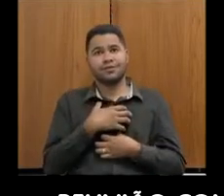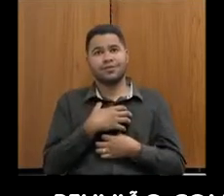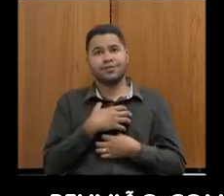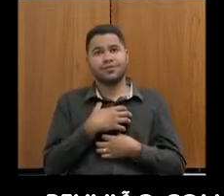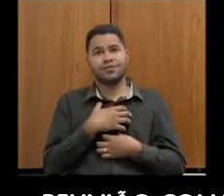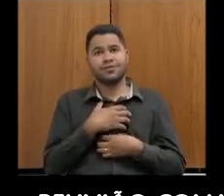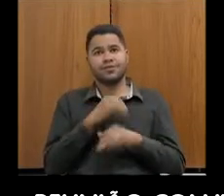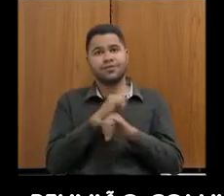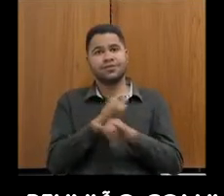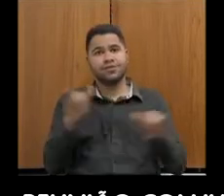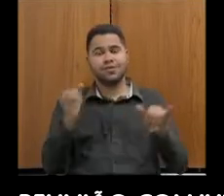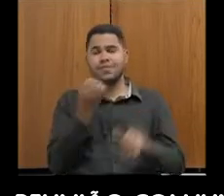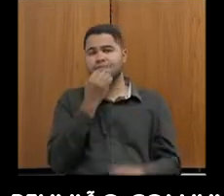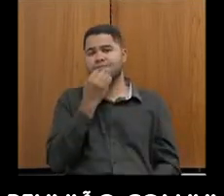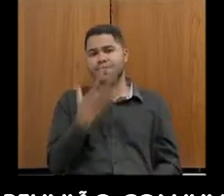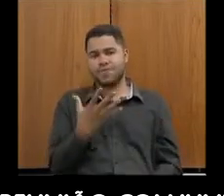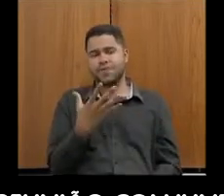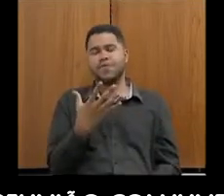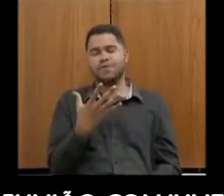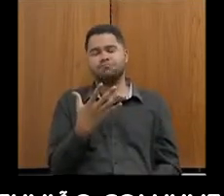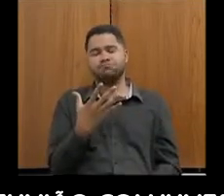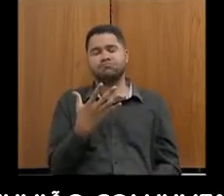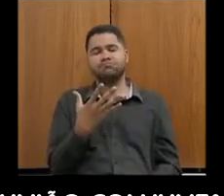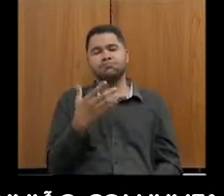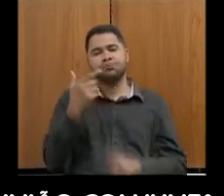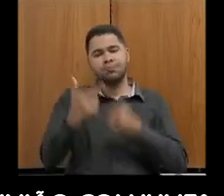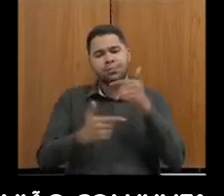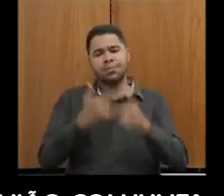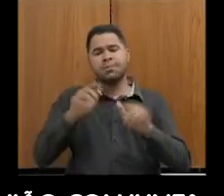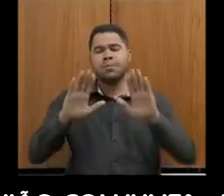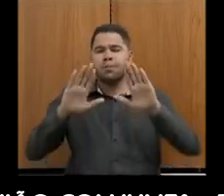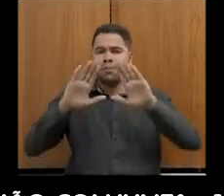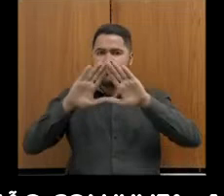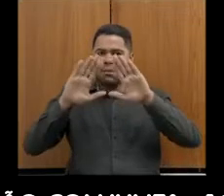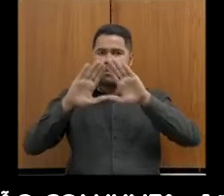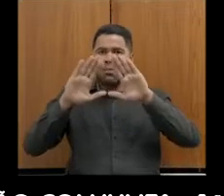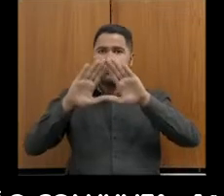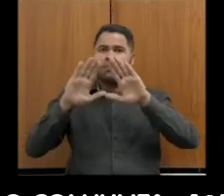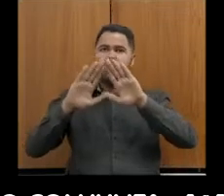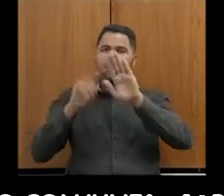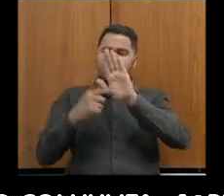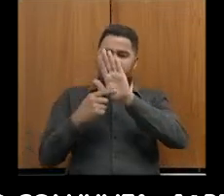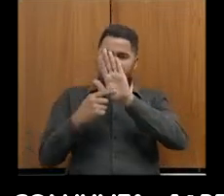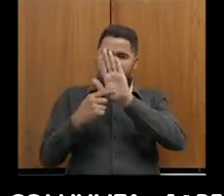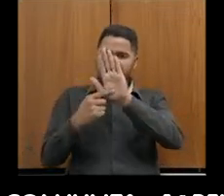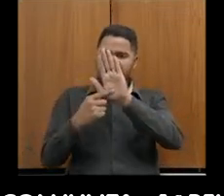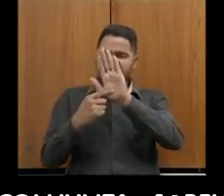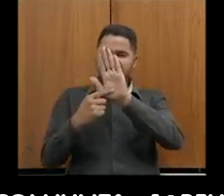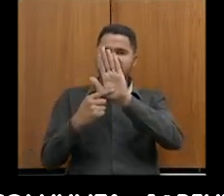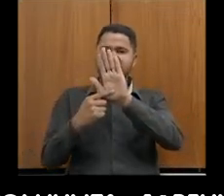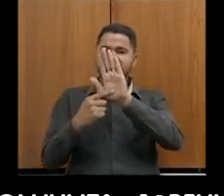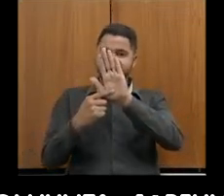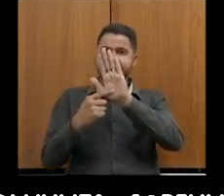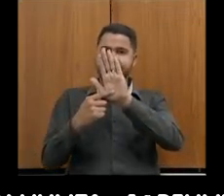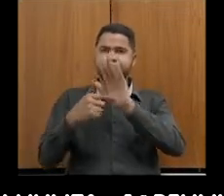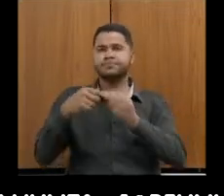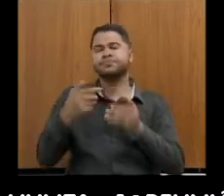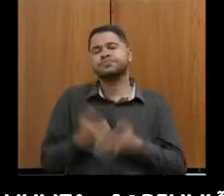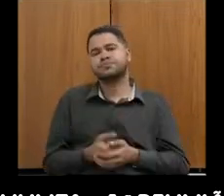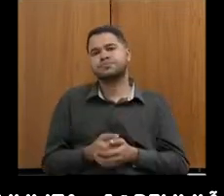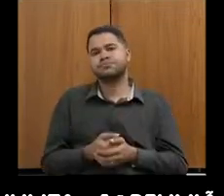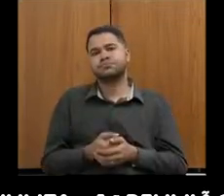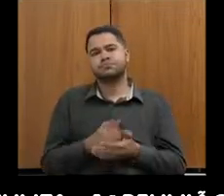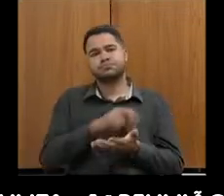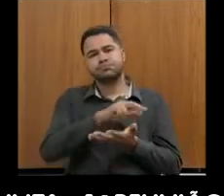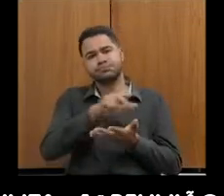o quanto foi bom, o quanto foi produtivo estar nessa casa de leis, nessa casa de representação do Parlamento, ladeado aí por